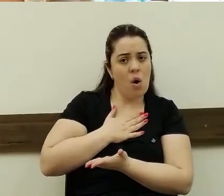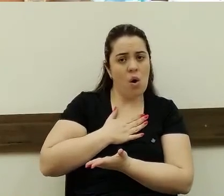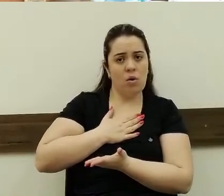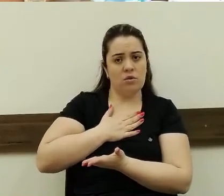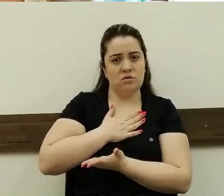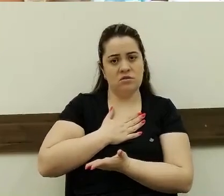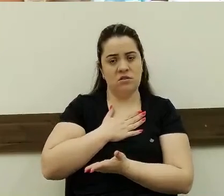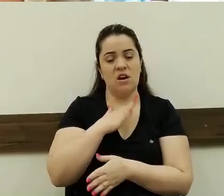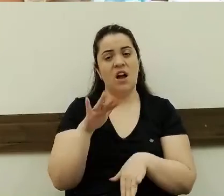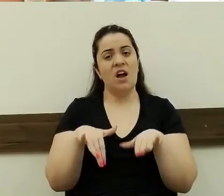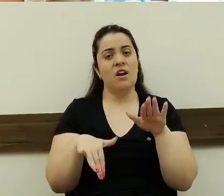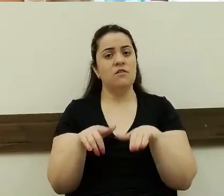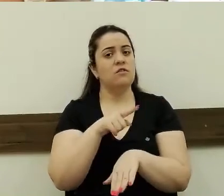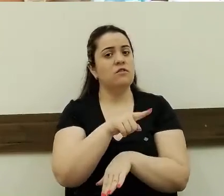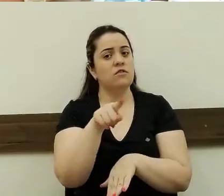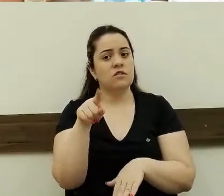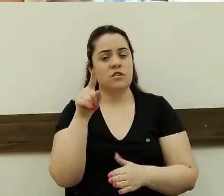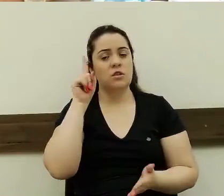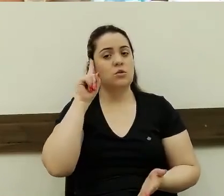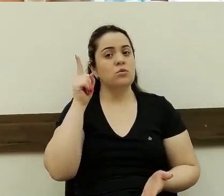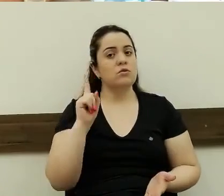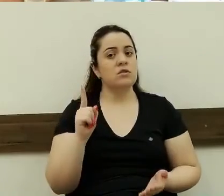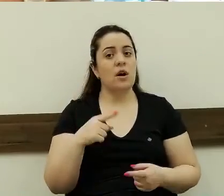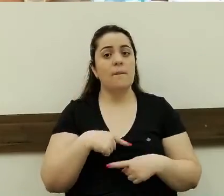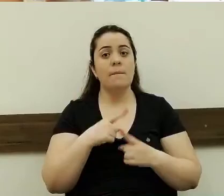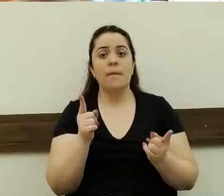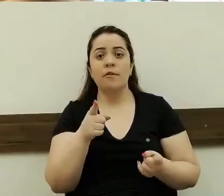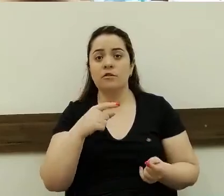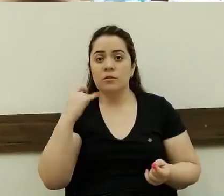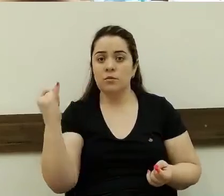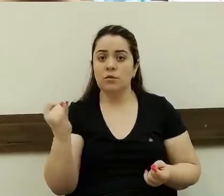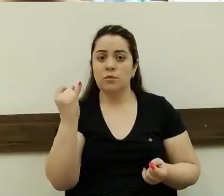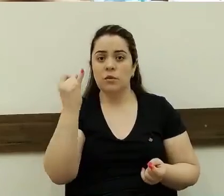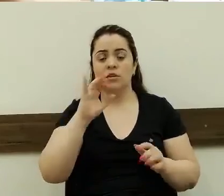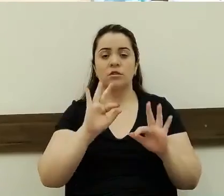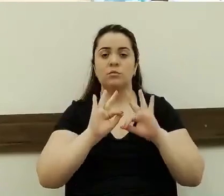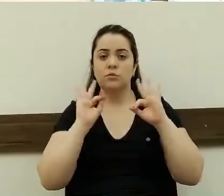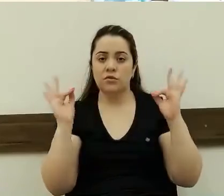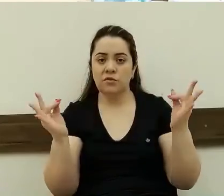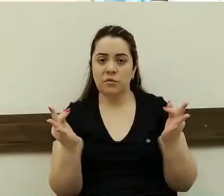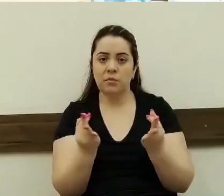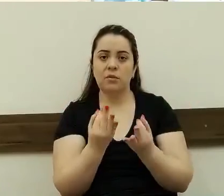Talvez você não saiba, mas você é muito importante para a tua família, para os teus amigos.